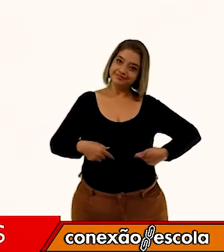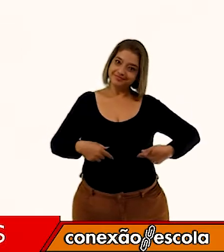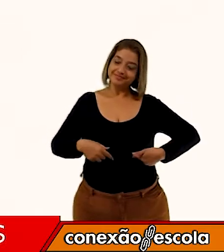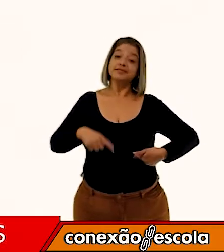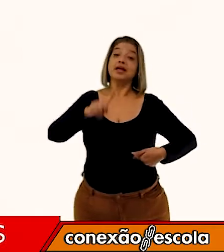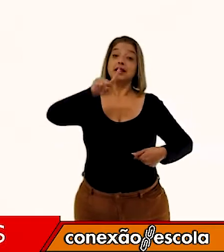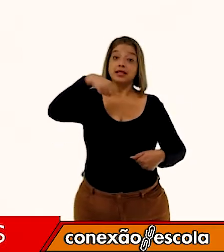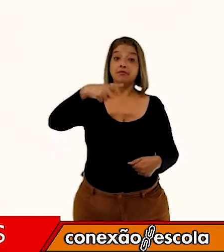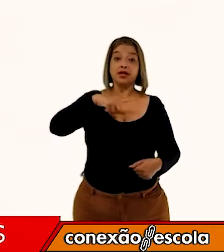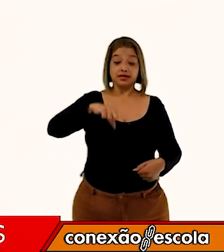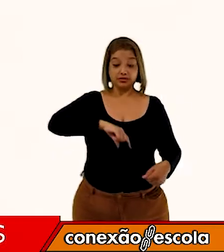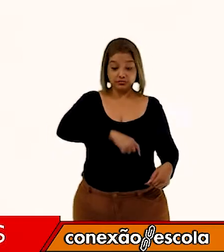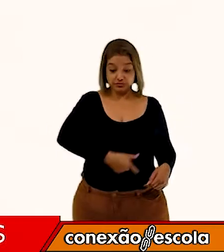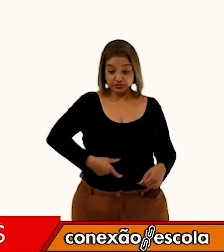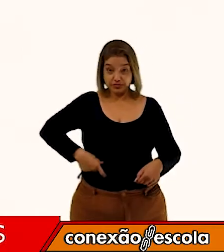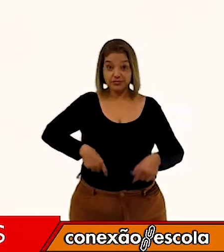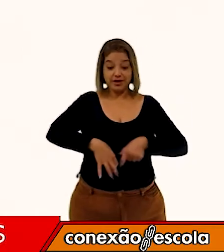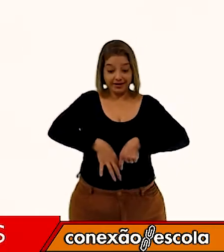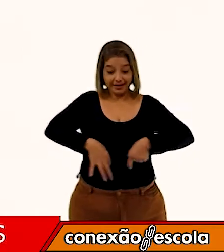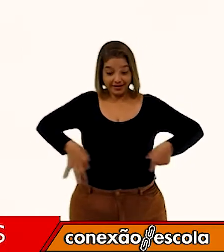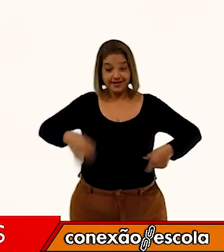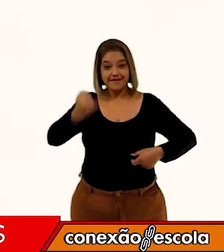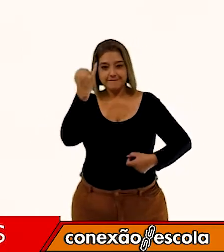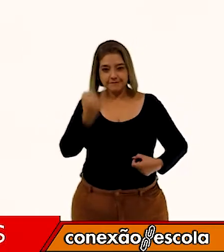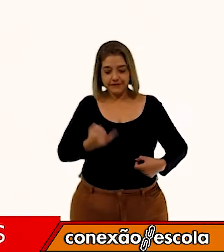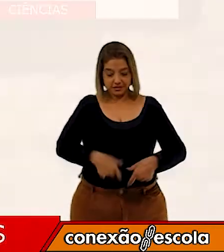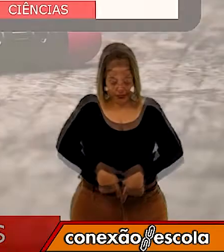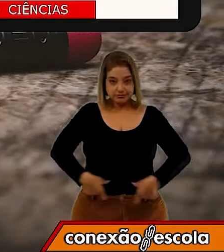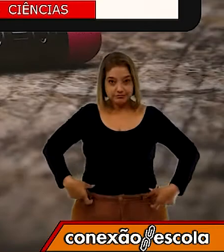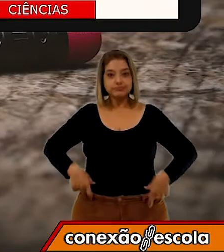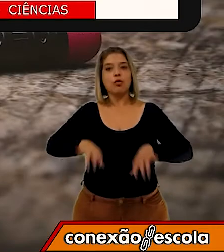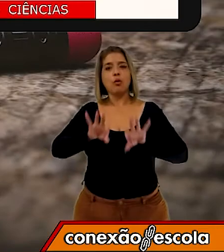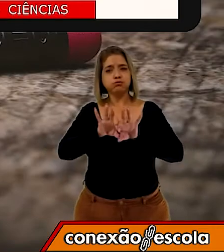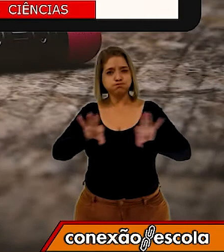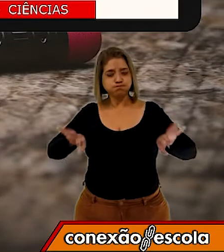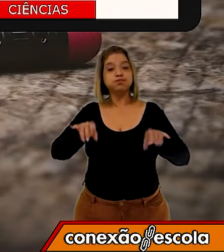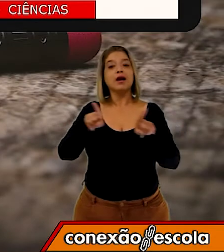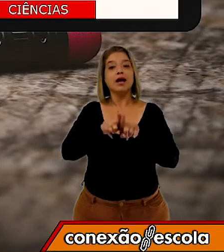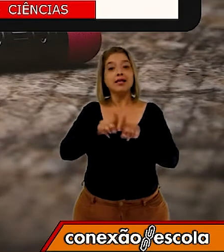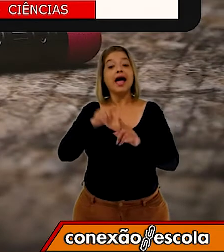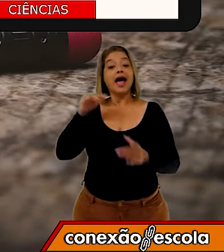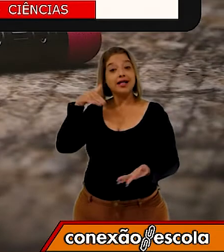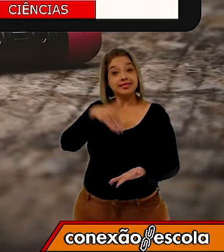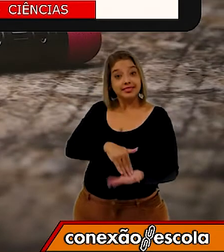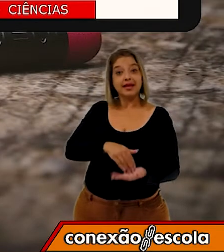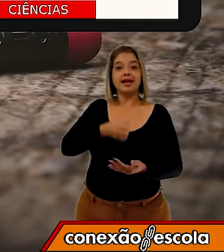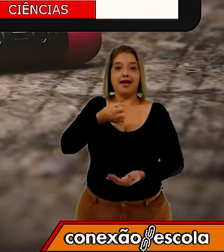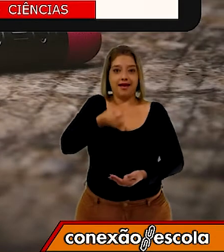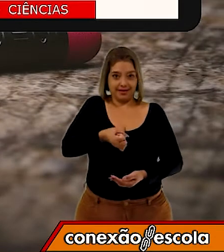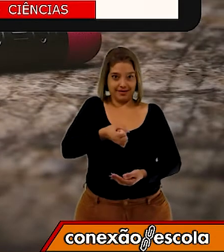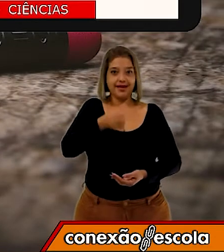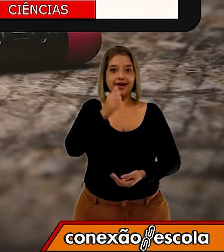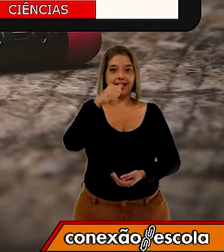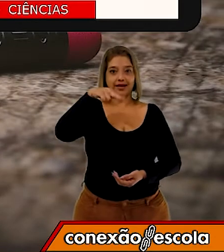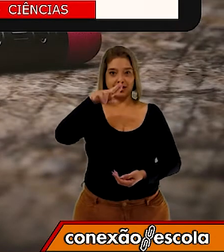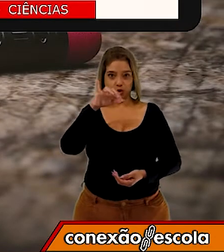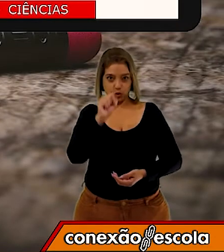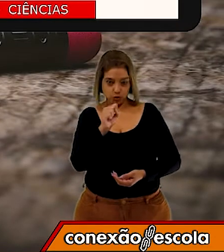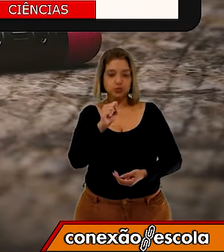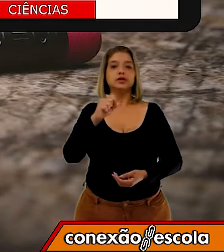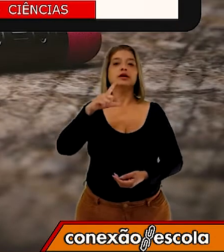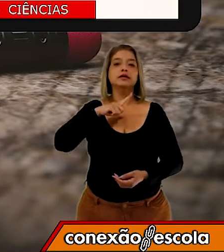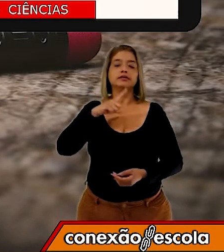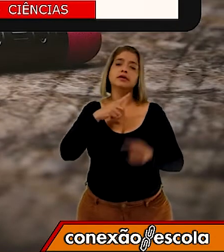intestino delgado e grosso, até o ânus. Esse sistema realiza dois tipos de